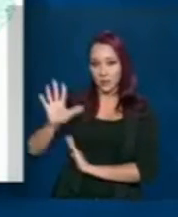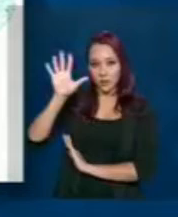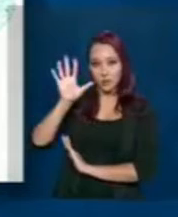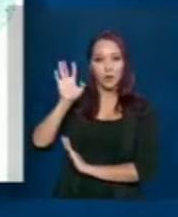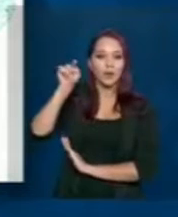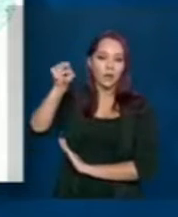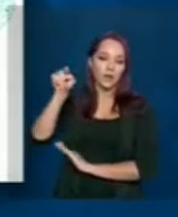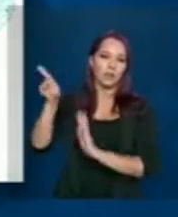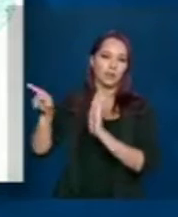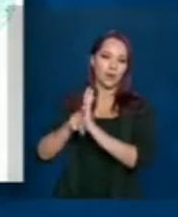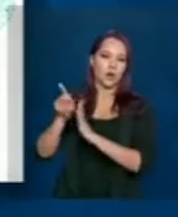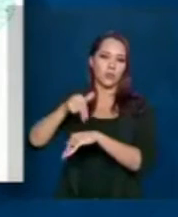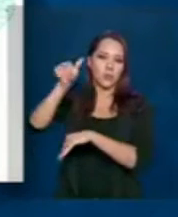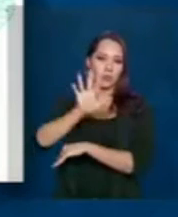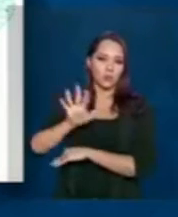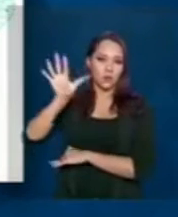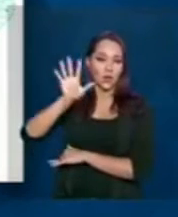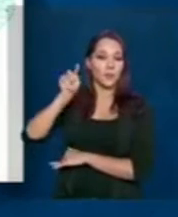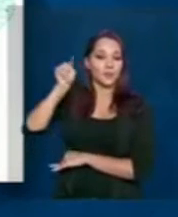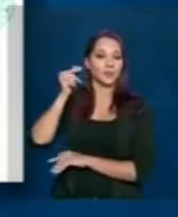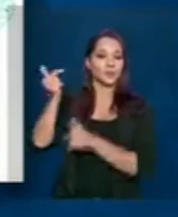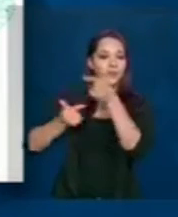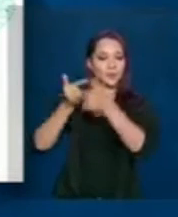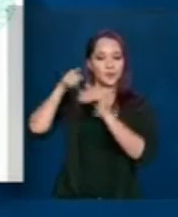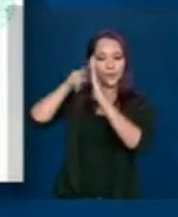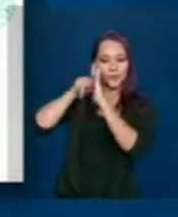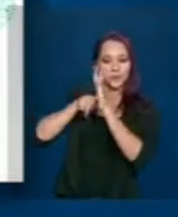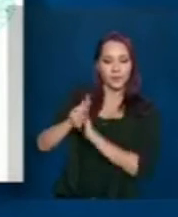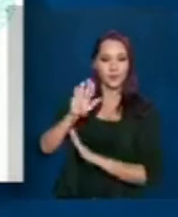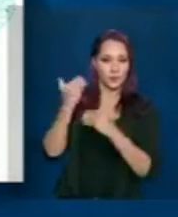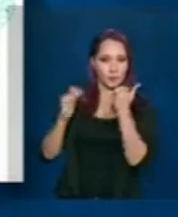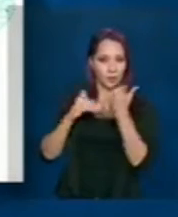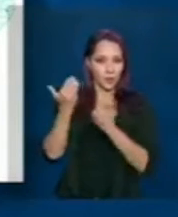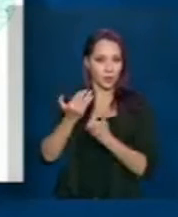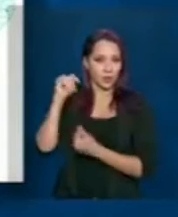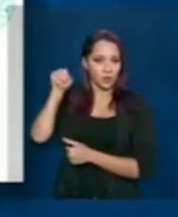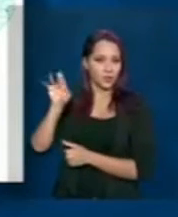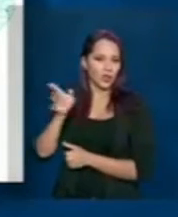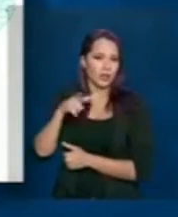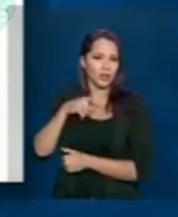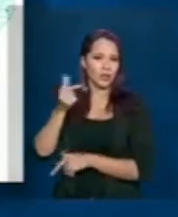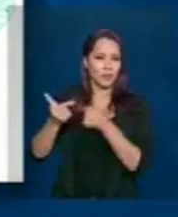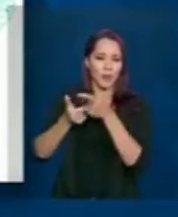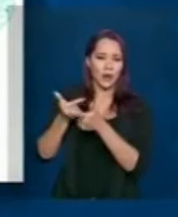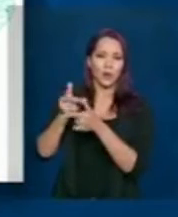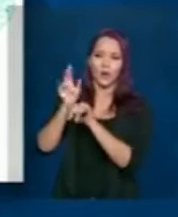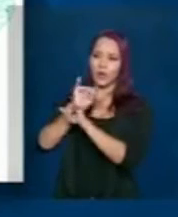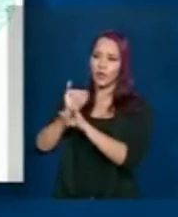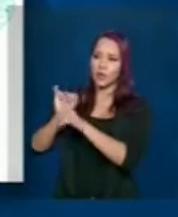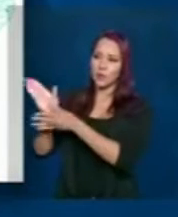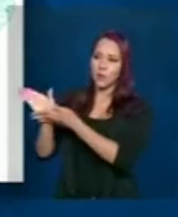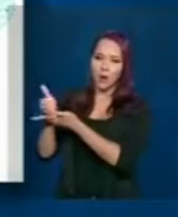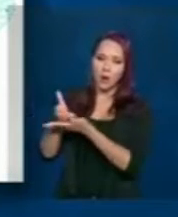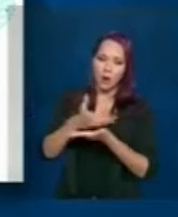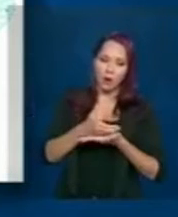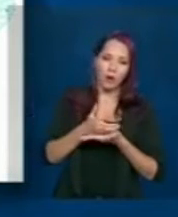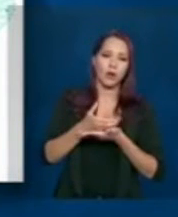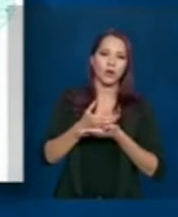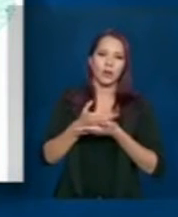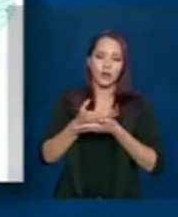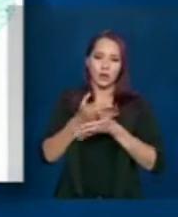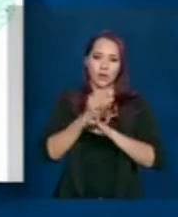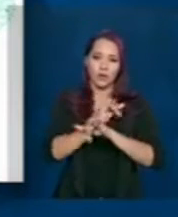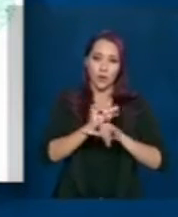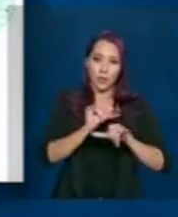parte da rede nacional. Esses serviços de verificação de óbito, eles, basicamente, eles trabalham com a coleta e a informação,